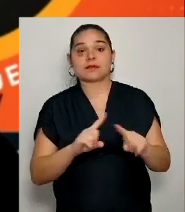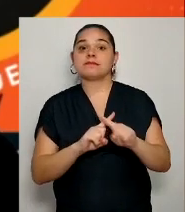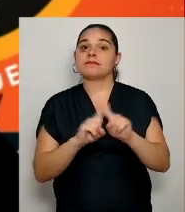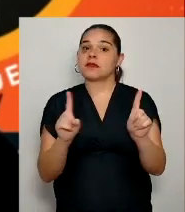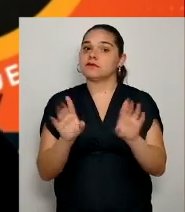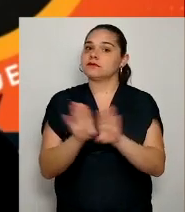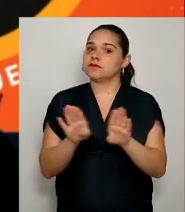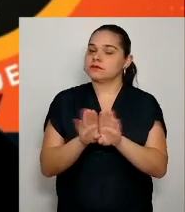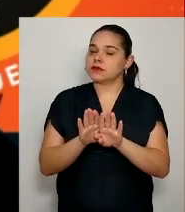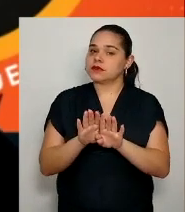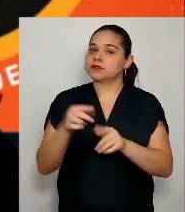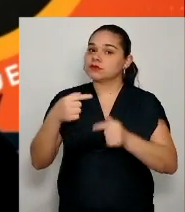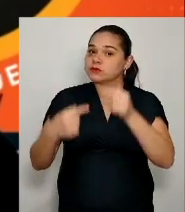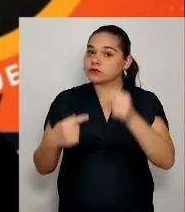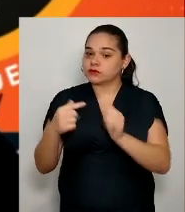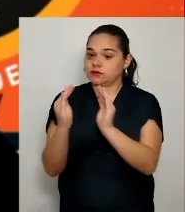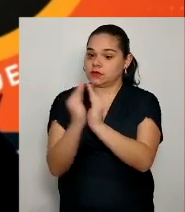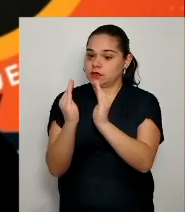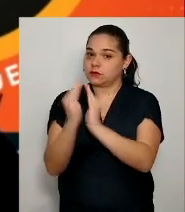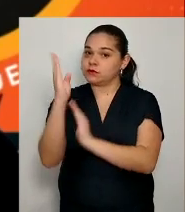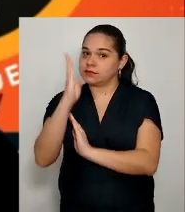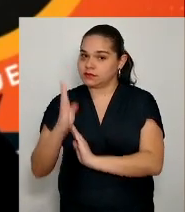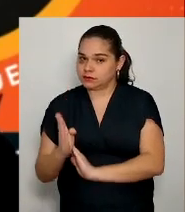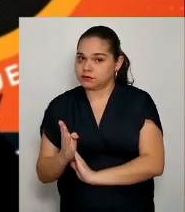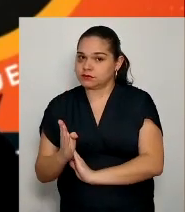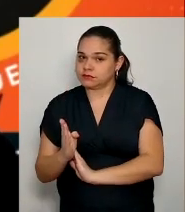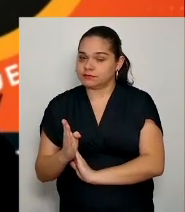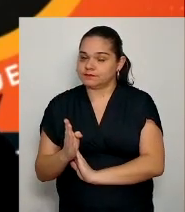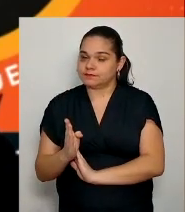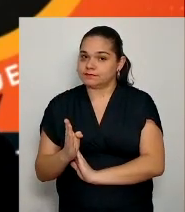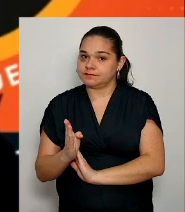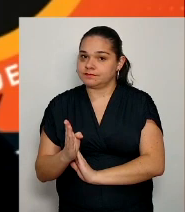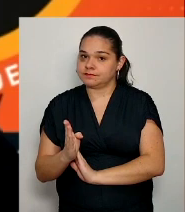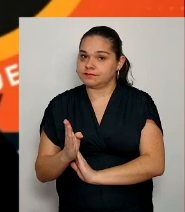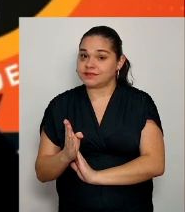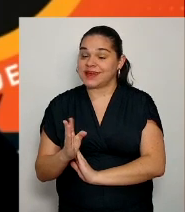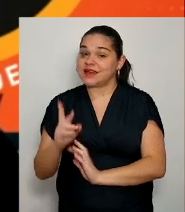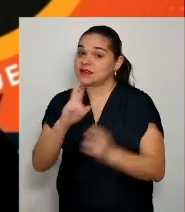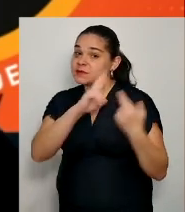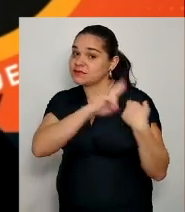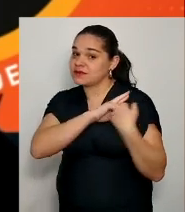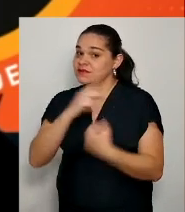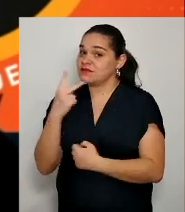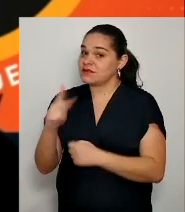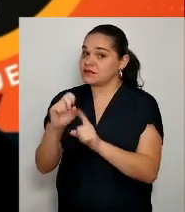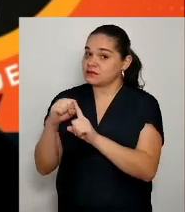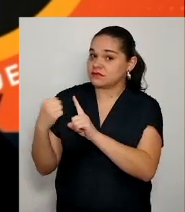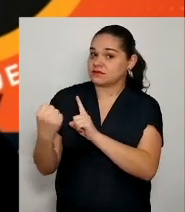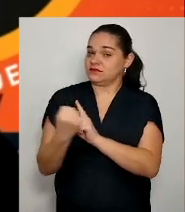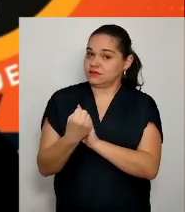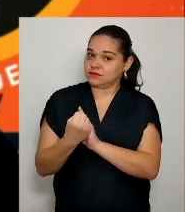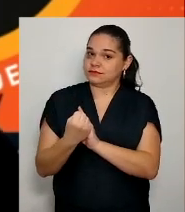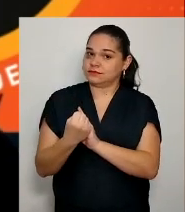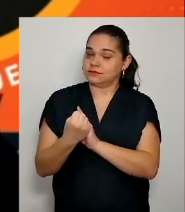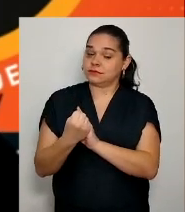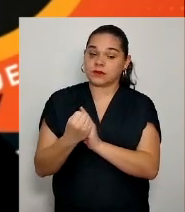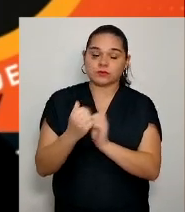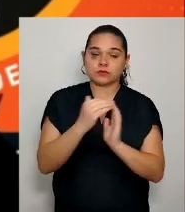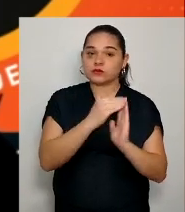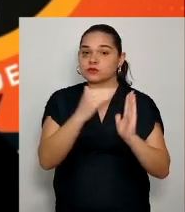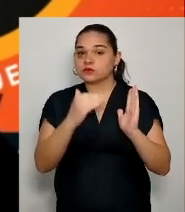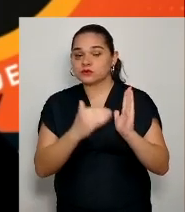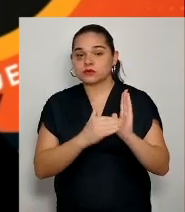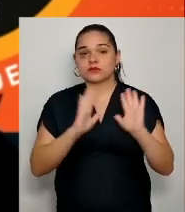do Brasil, a sua responsabilidade social por tudo que recebeu do estado nesses